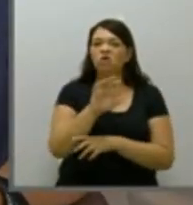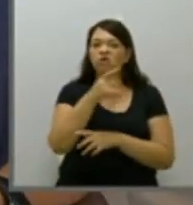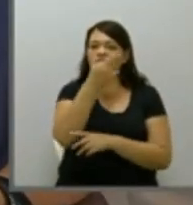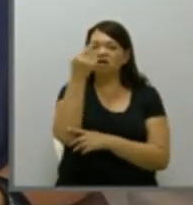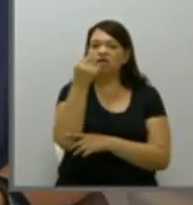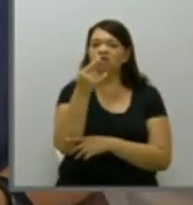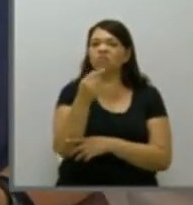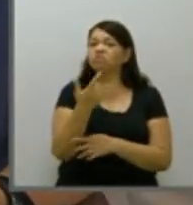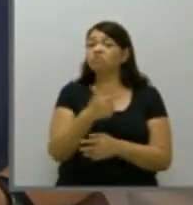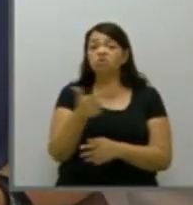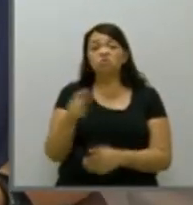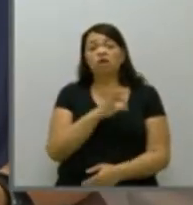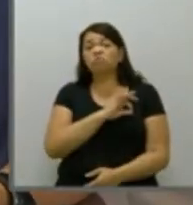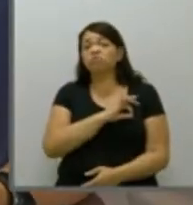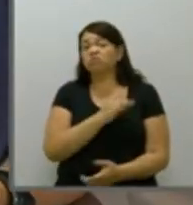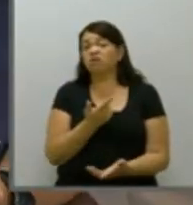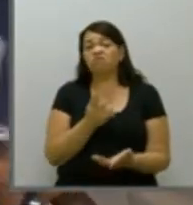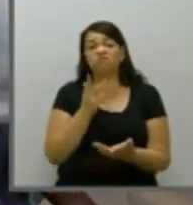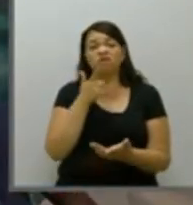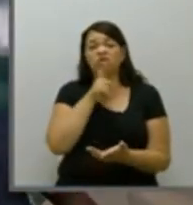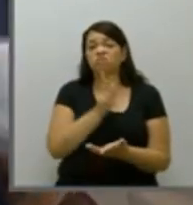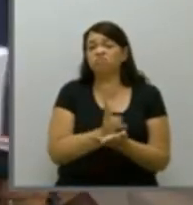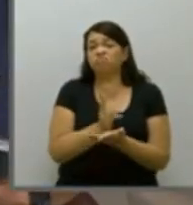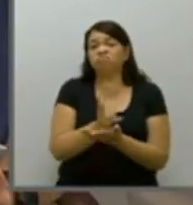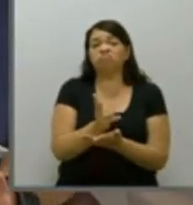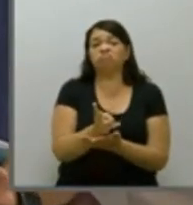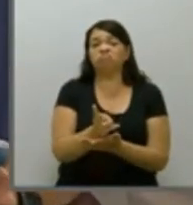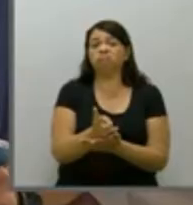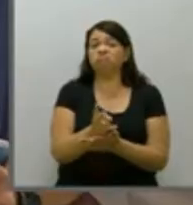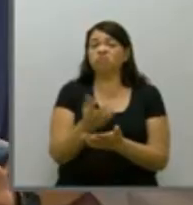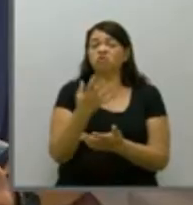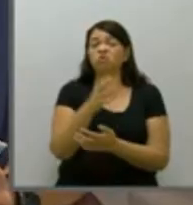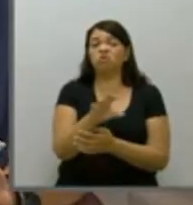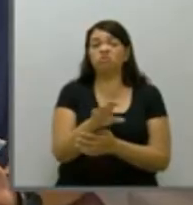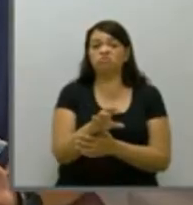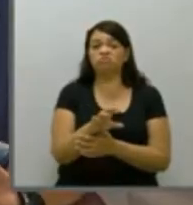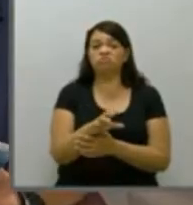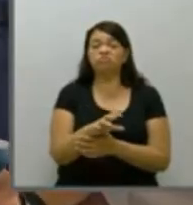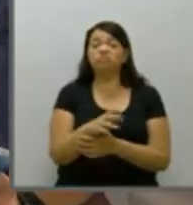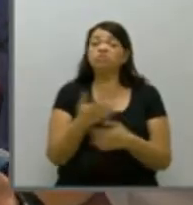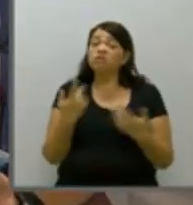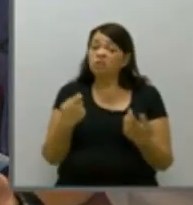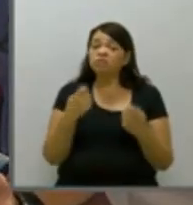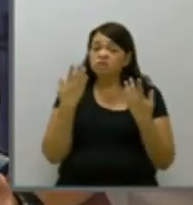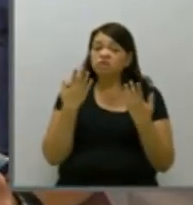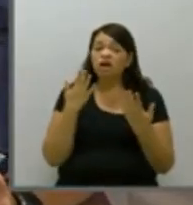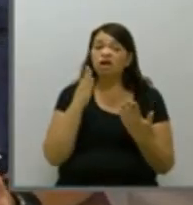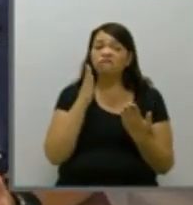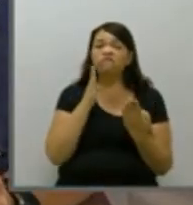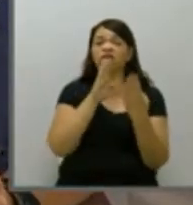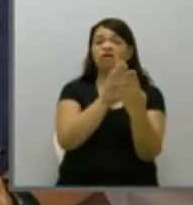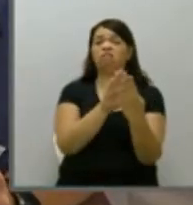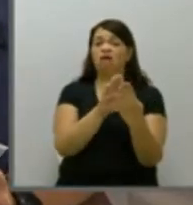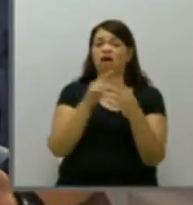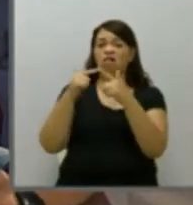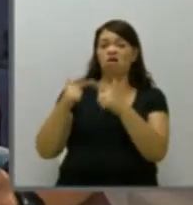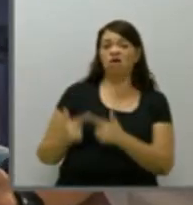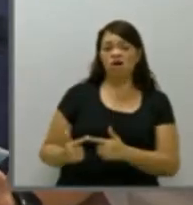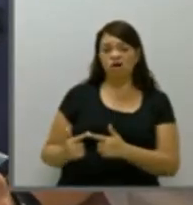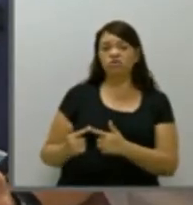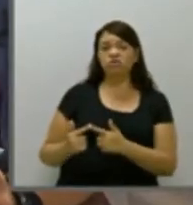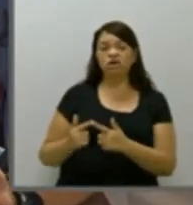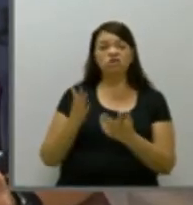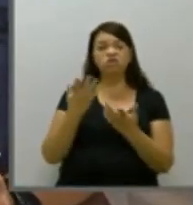vai ter policial que sustente uma criminalidade como a gente vem crescendo. Então a gente tem que enfrentar essa lógica desse sistema que está